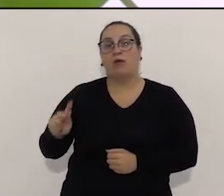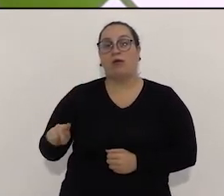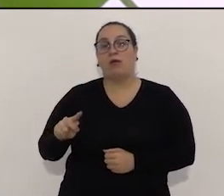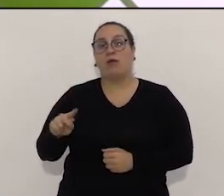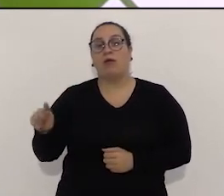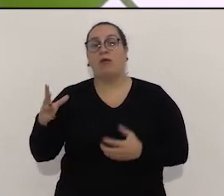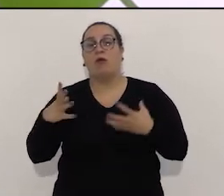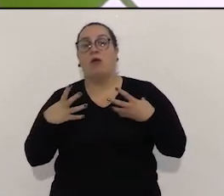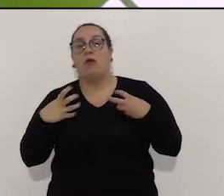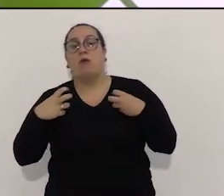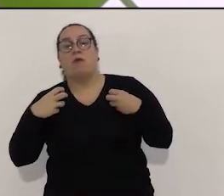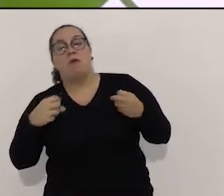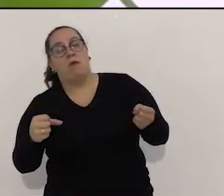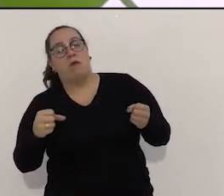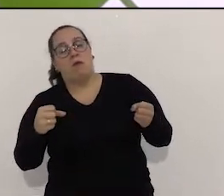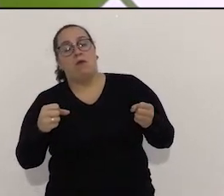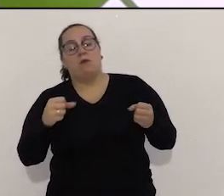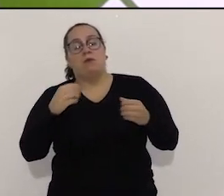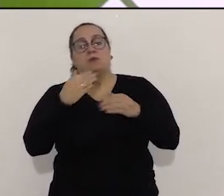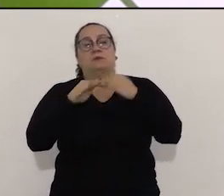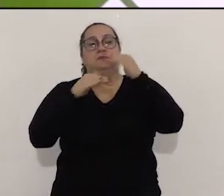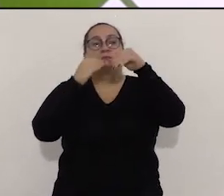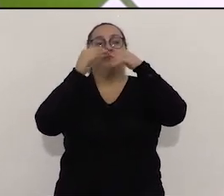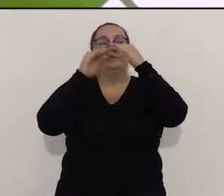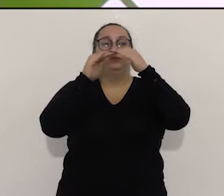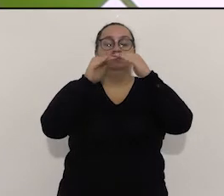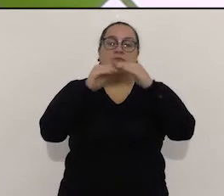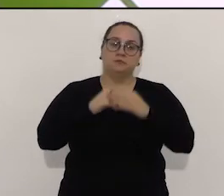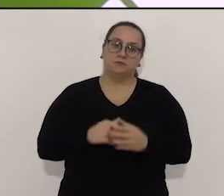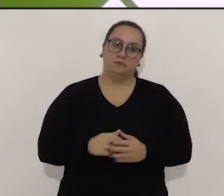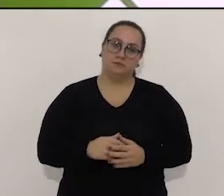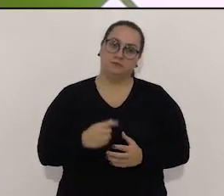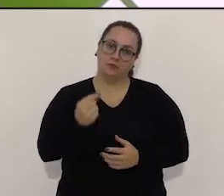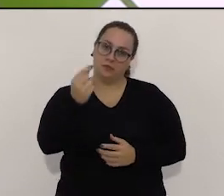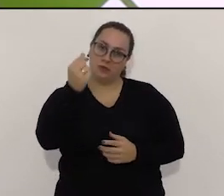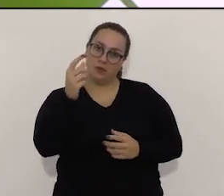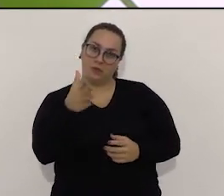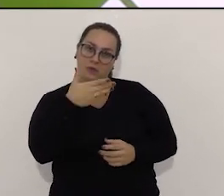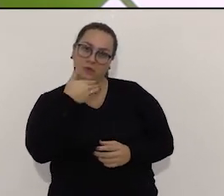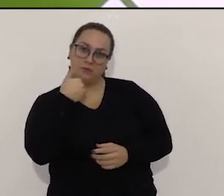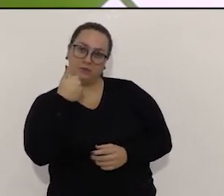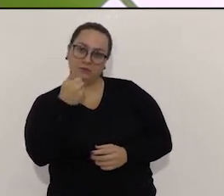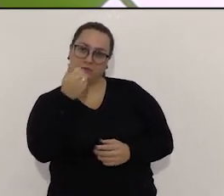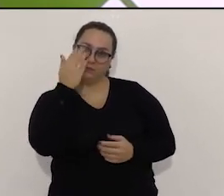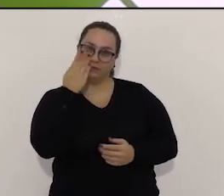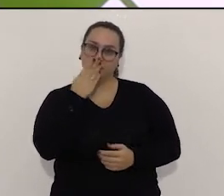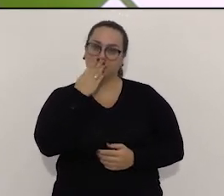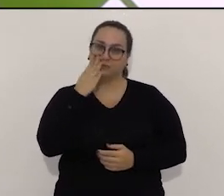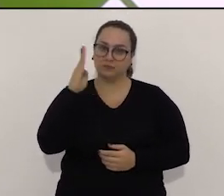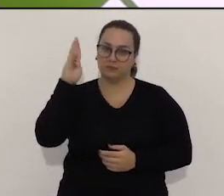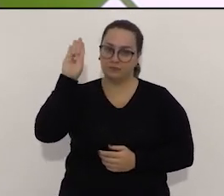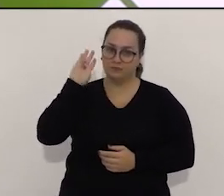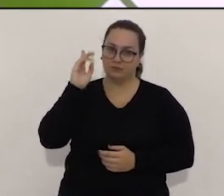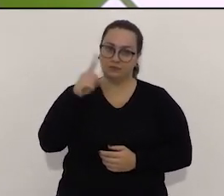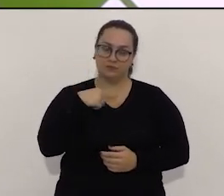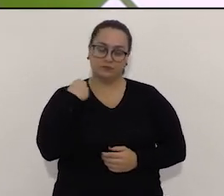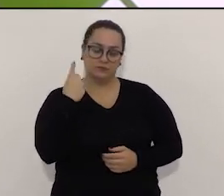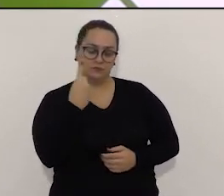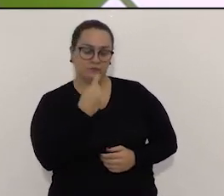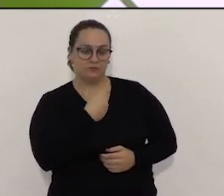assumir o compromisso de, pelo menos, dar um reajuste adequado para esses funcionários. Esse é um compromisso nosso de campanha.